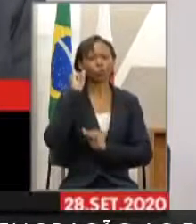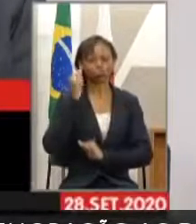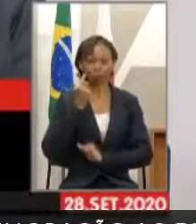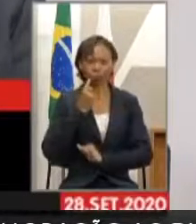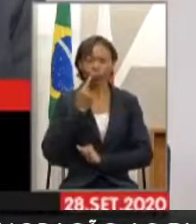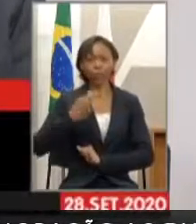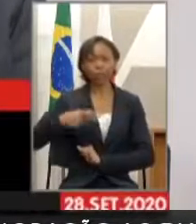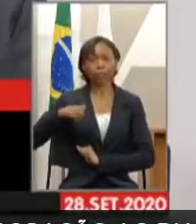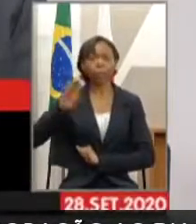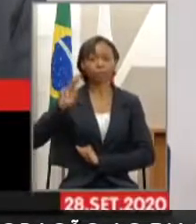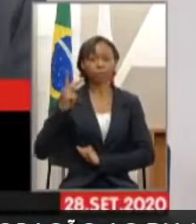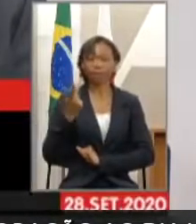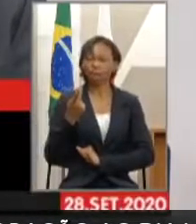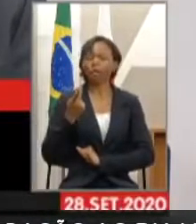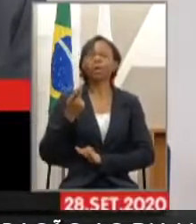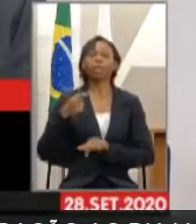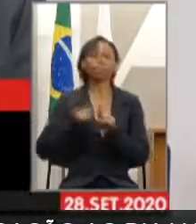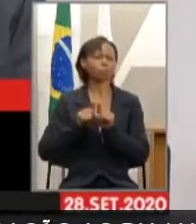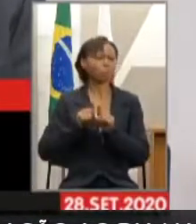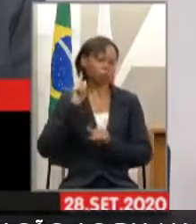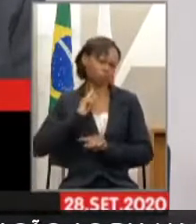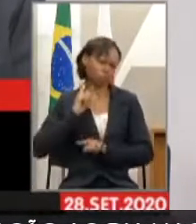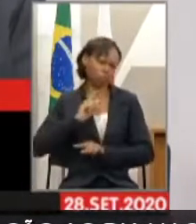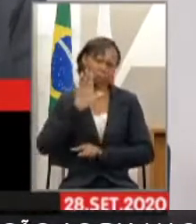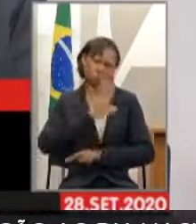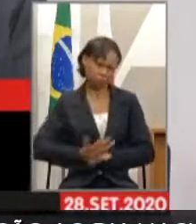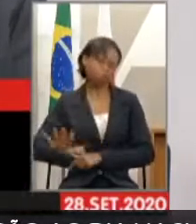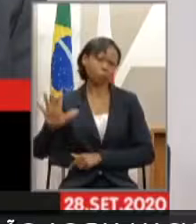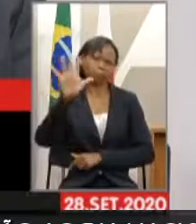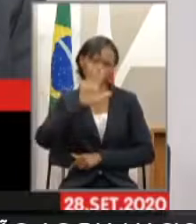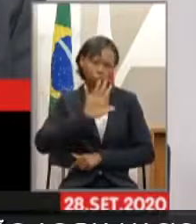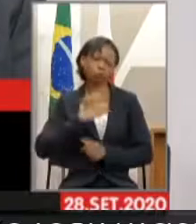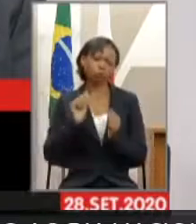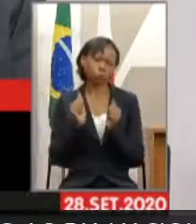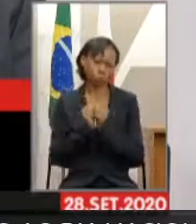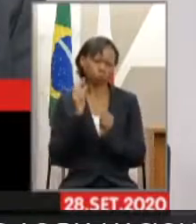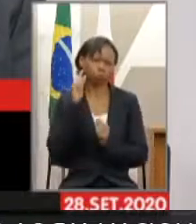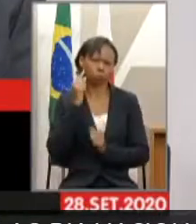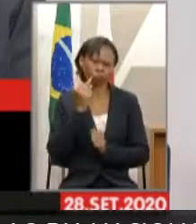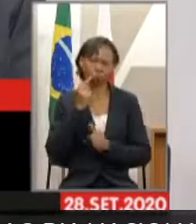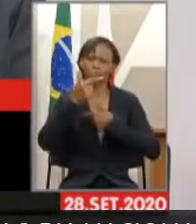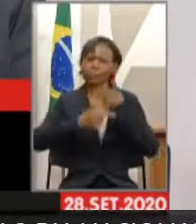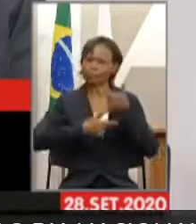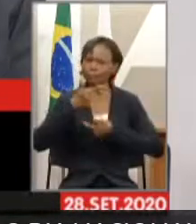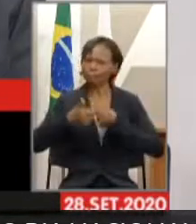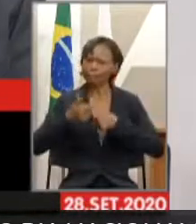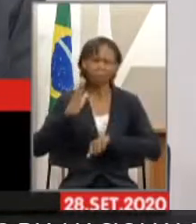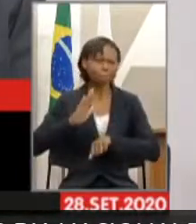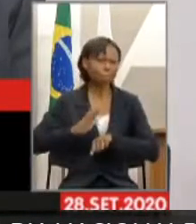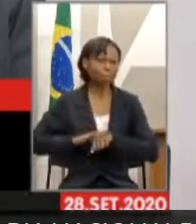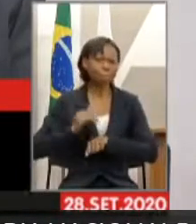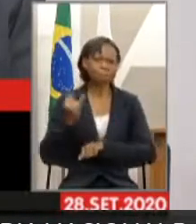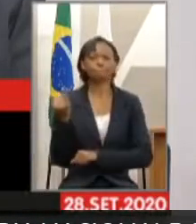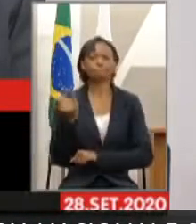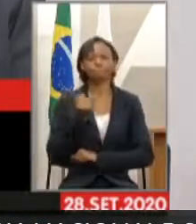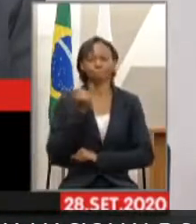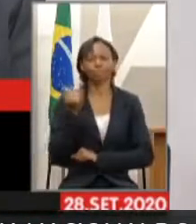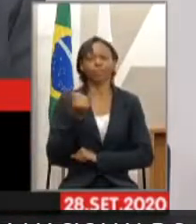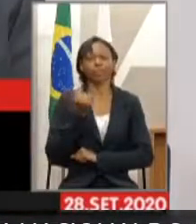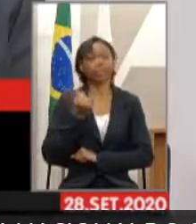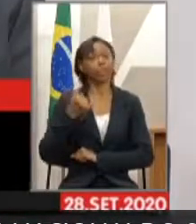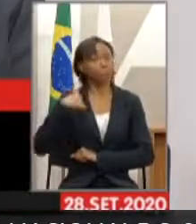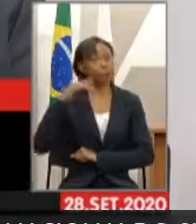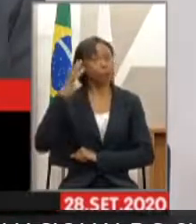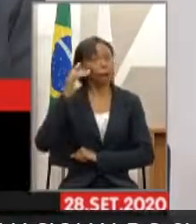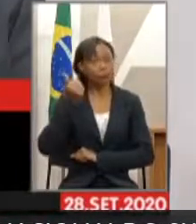como os surdos do Estado de Minas Gerais inteiro. O trabalho desenvolvido é de suma importância e eu acho que os